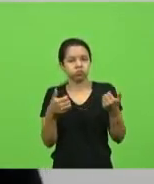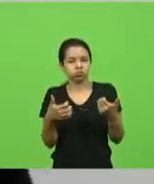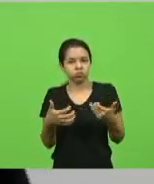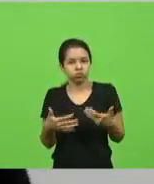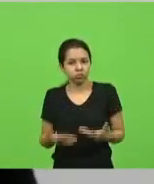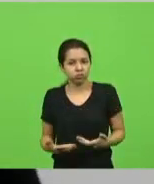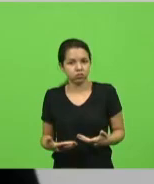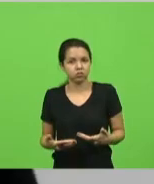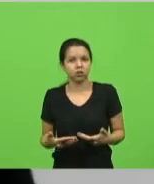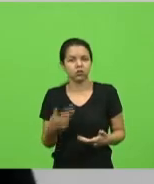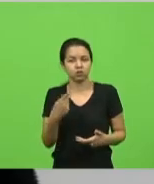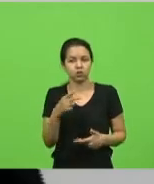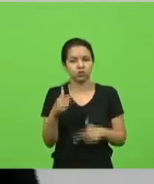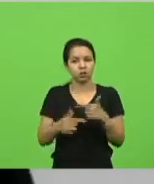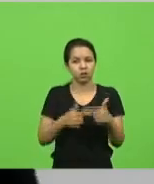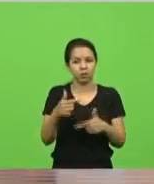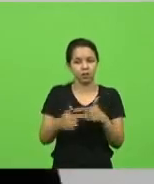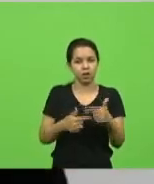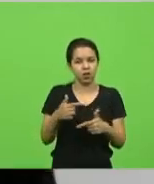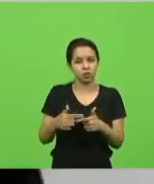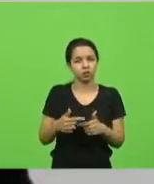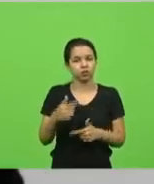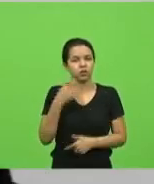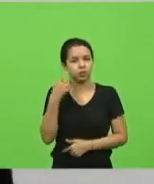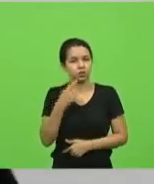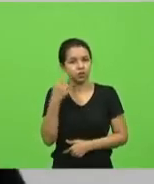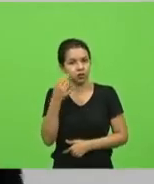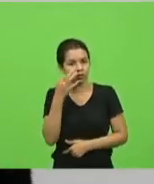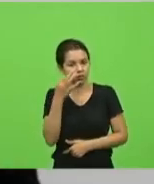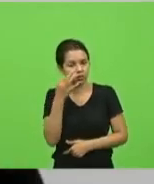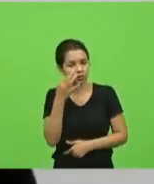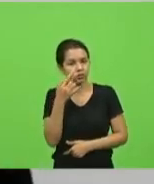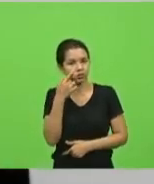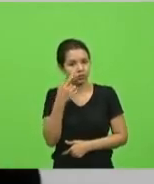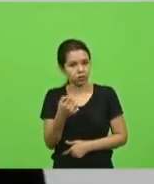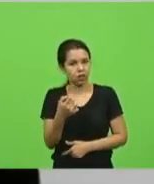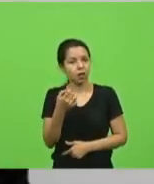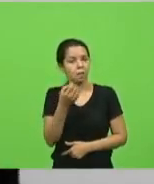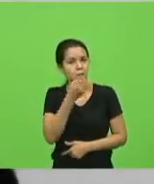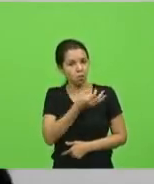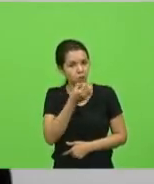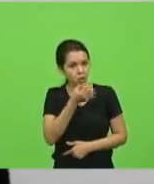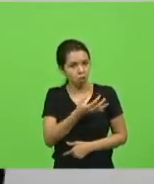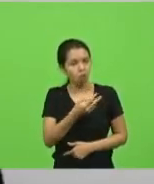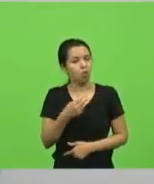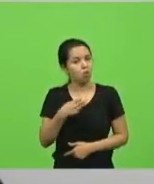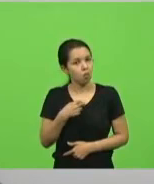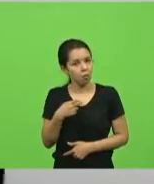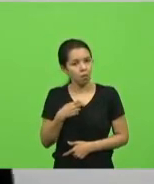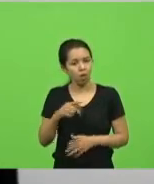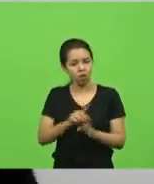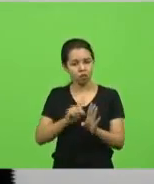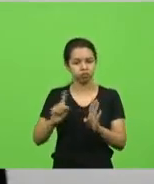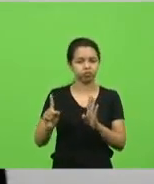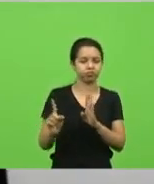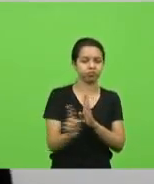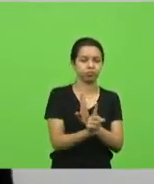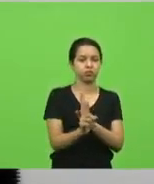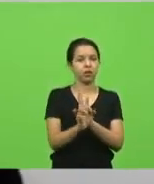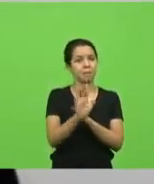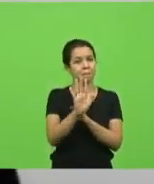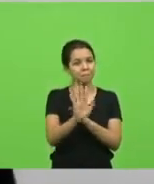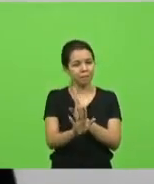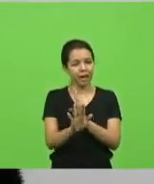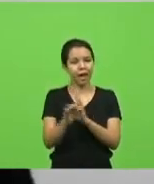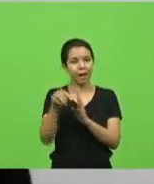o seu trabalho, deputado Felipe, sua intenção, e é bacana isso, e não pode haver realmente o fura-fila, mas que isso não seja